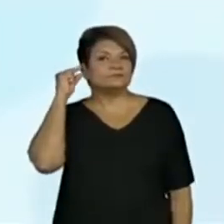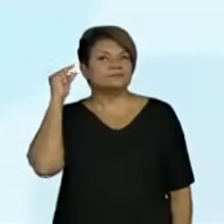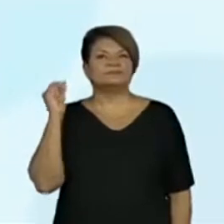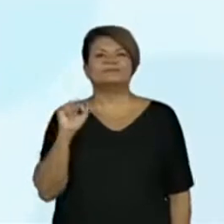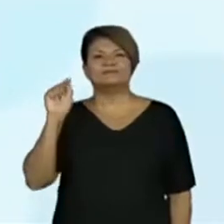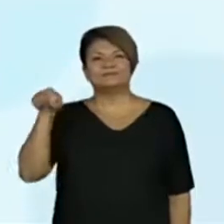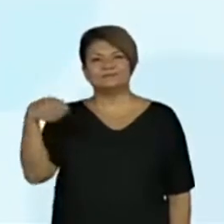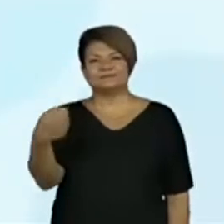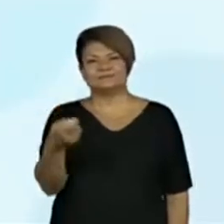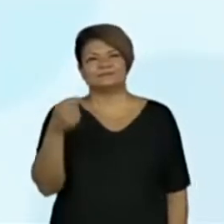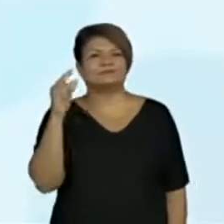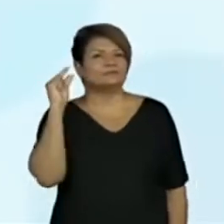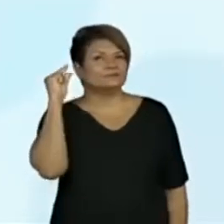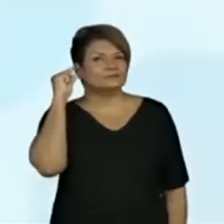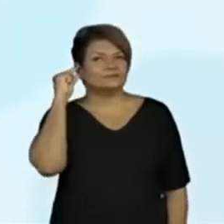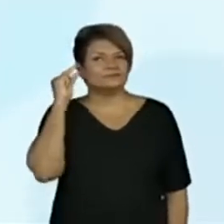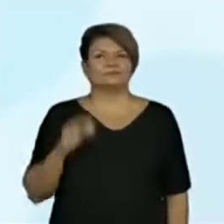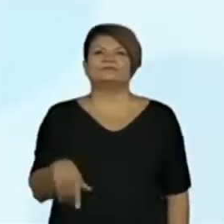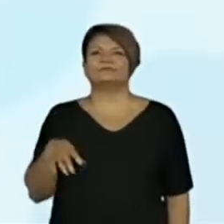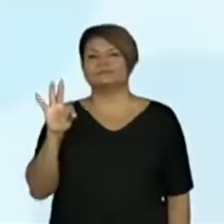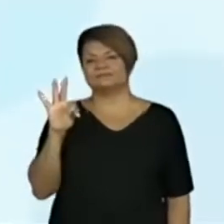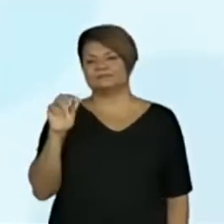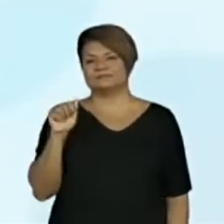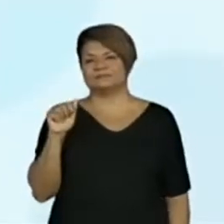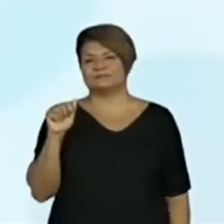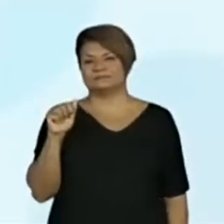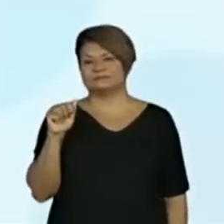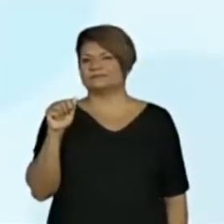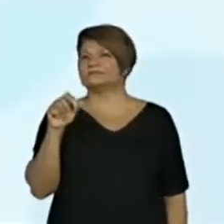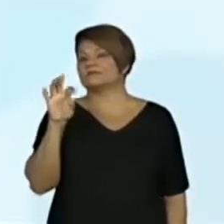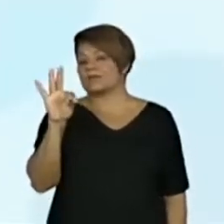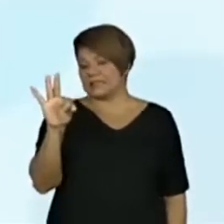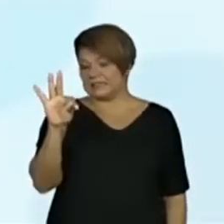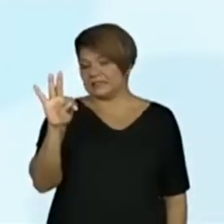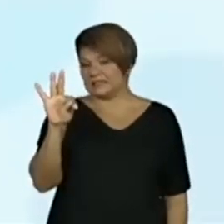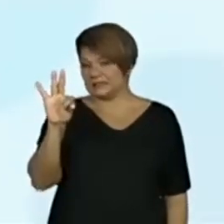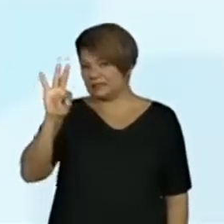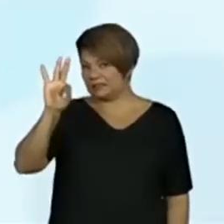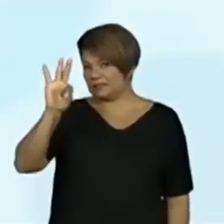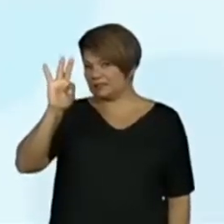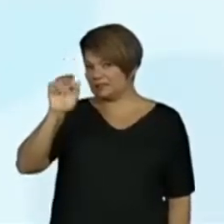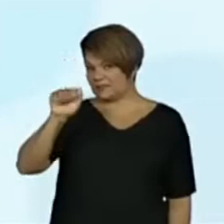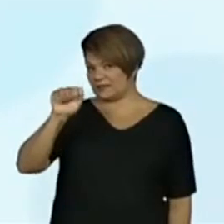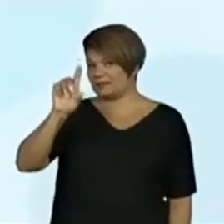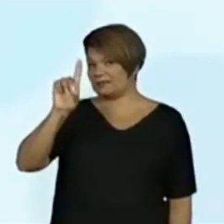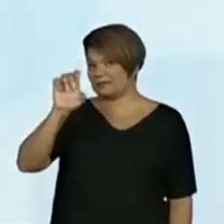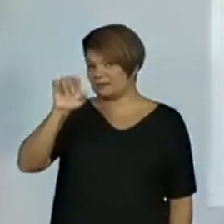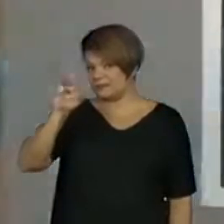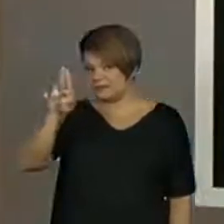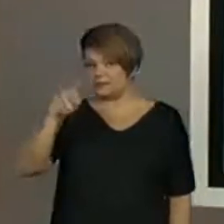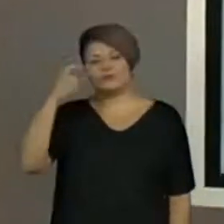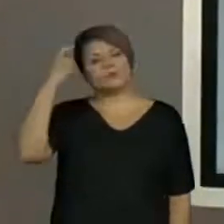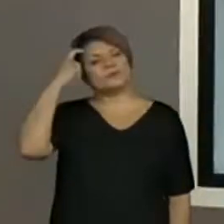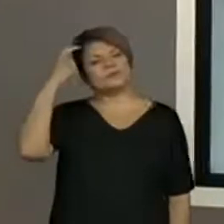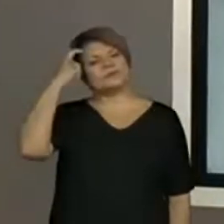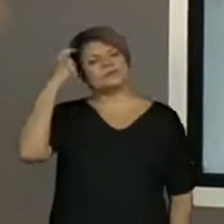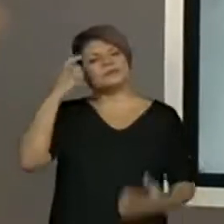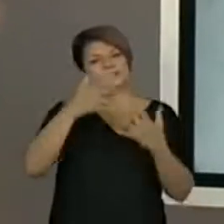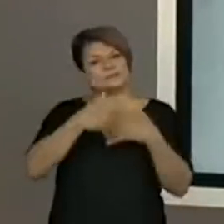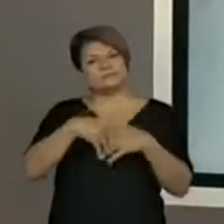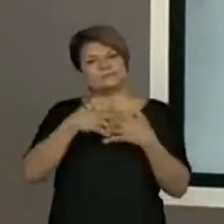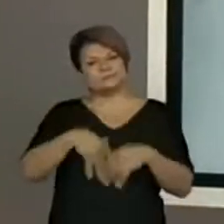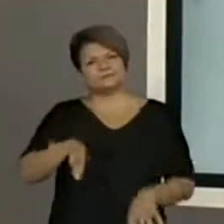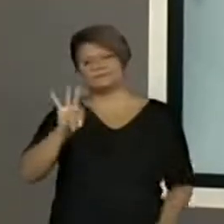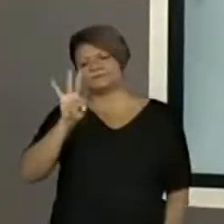Tadeu. Qual será a próxima letra? Tenta pensar um pouquinho qual é, o que representa esse tá,